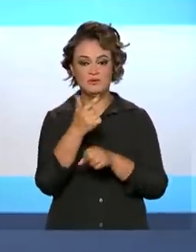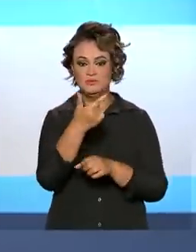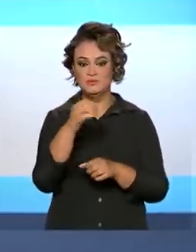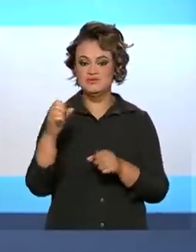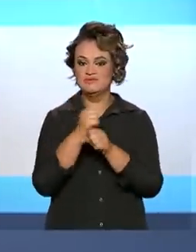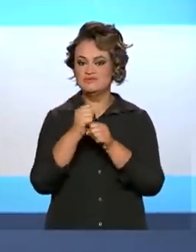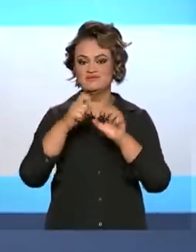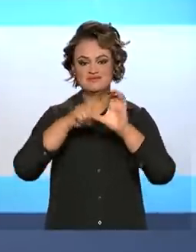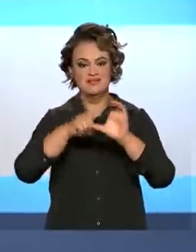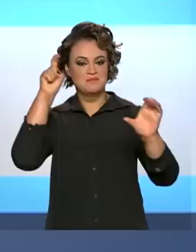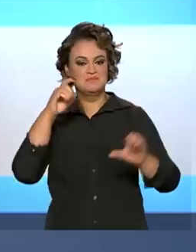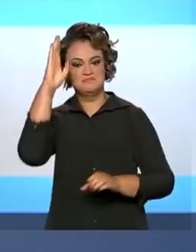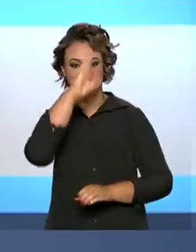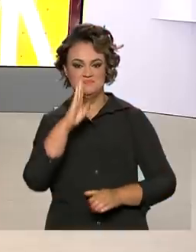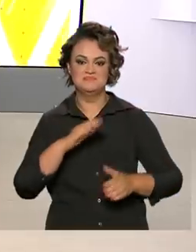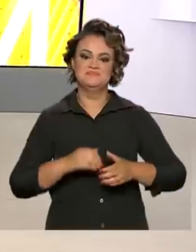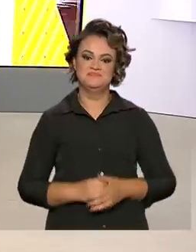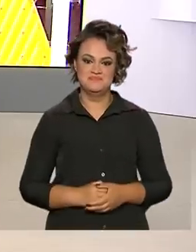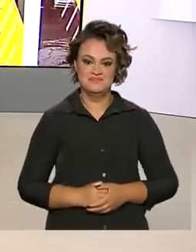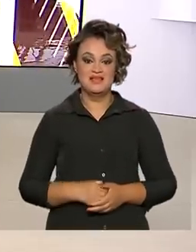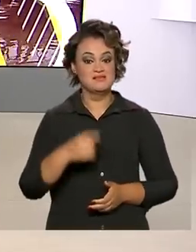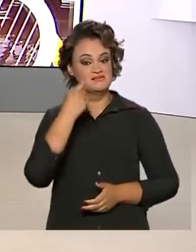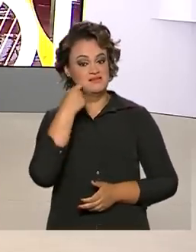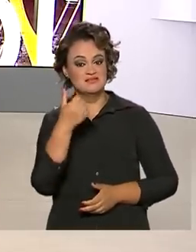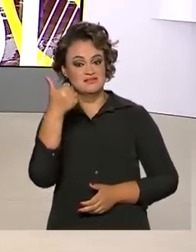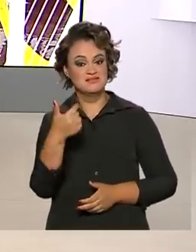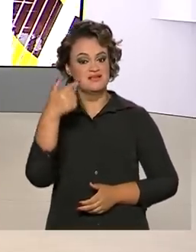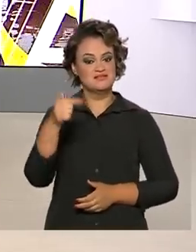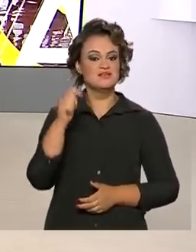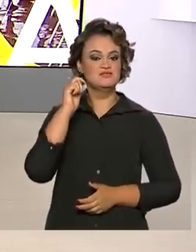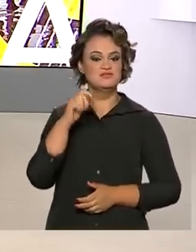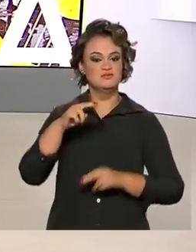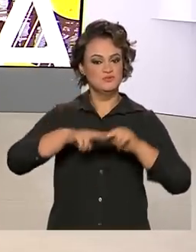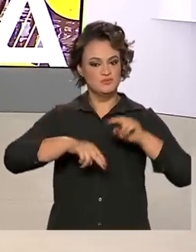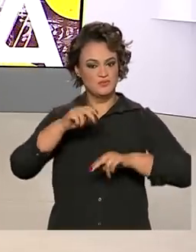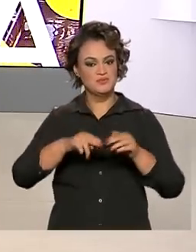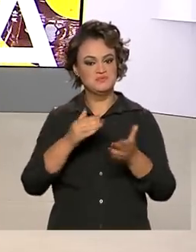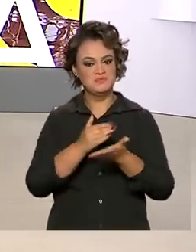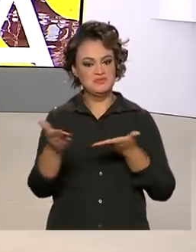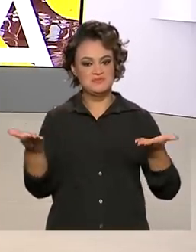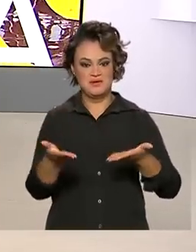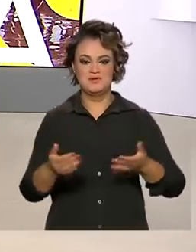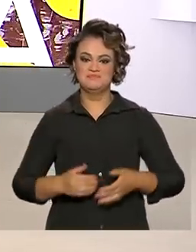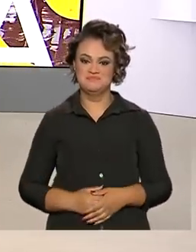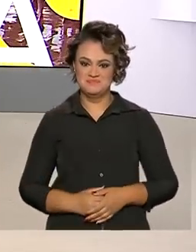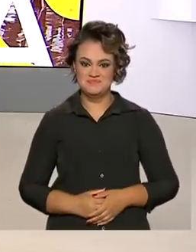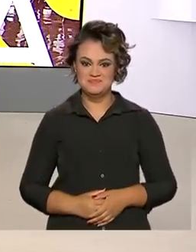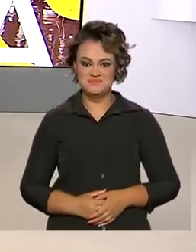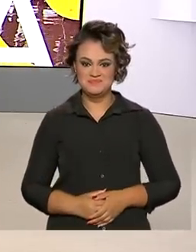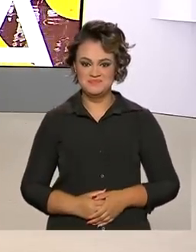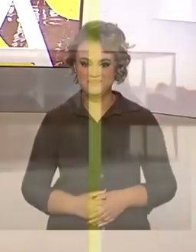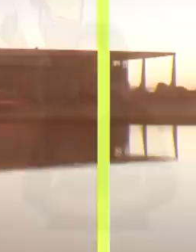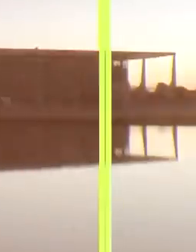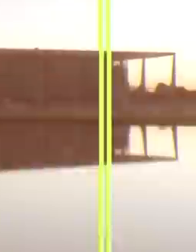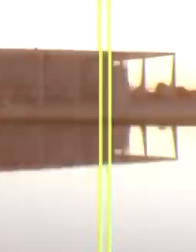da independência do Brasil. Sexta-feira, 17 de junho, Brasil em Dia está no ar.